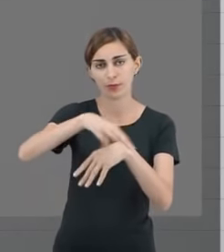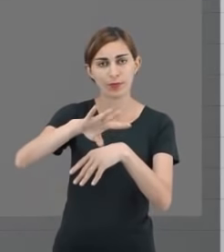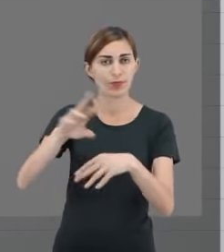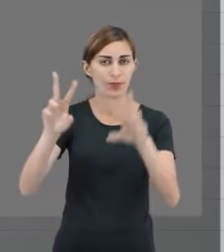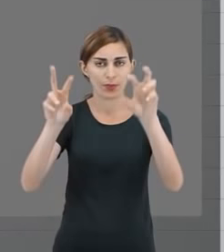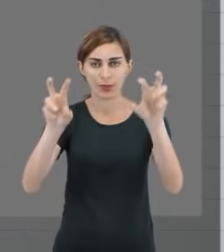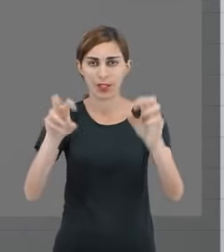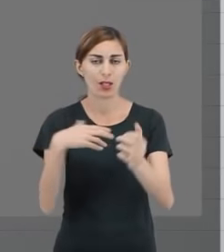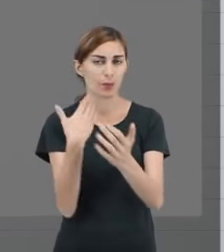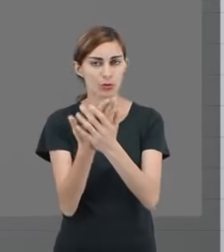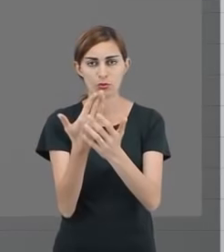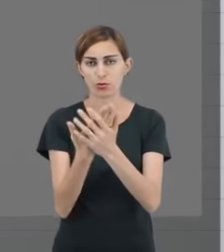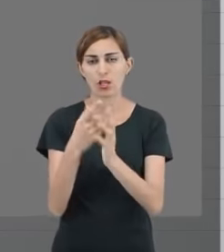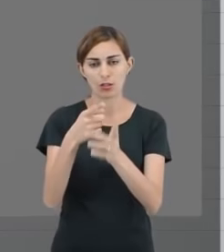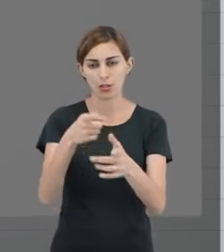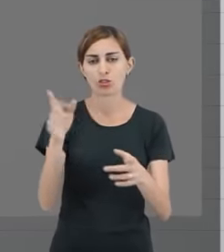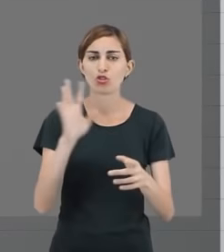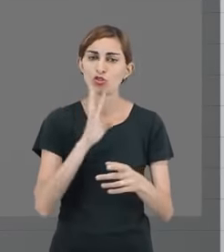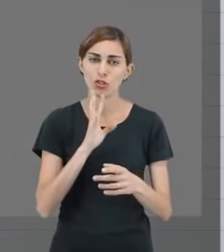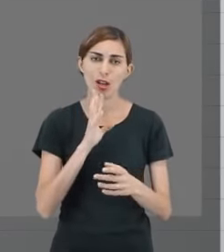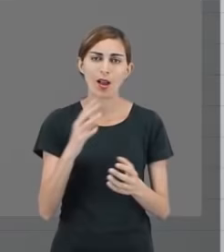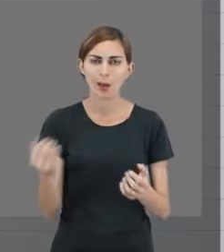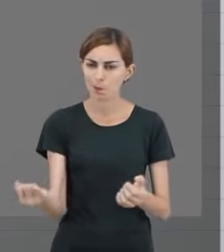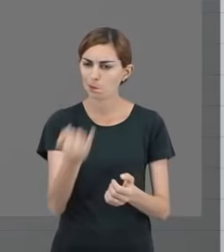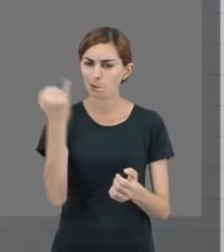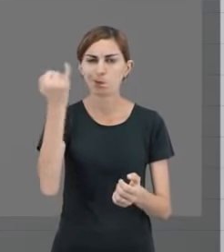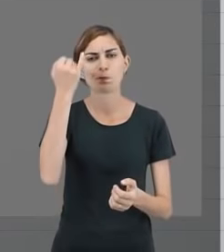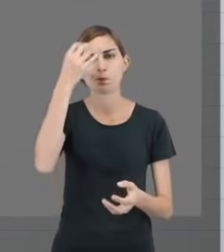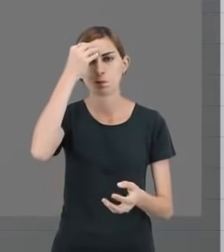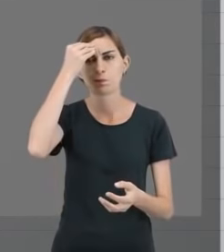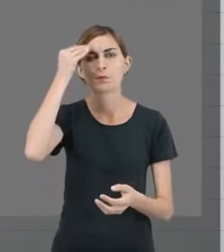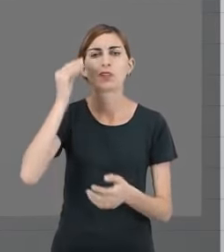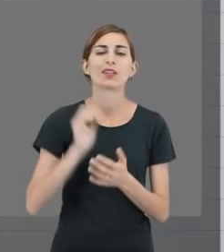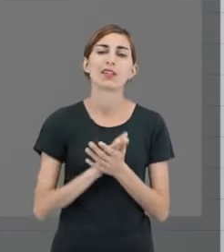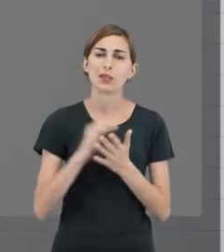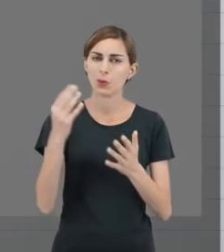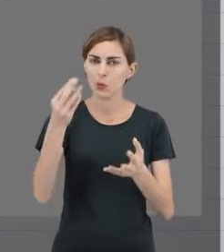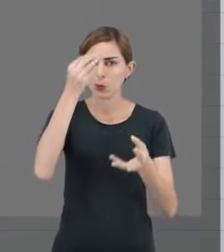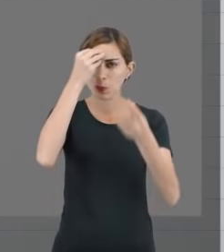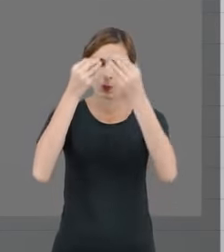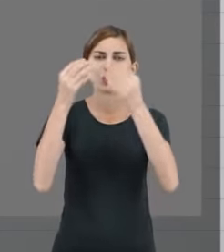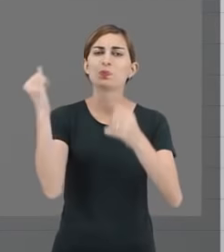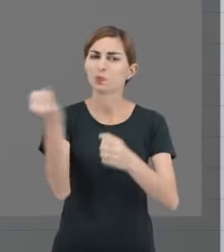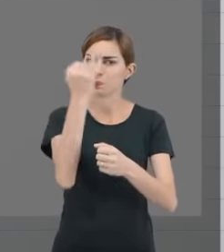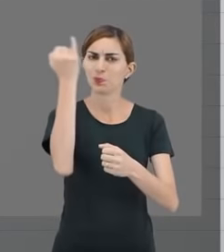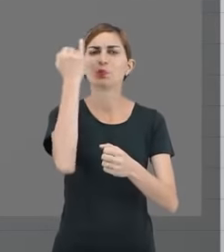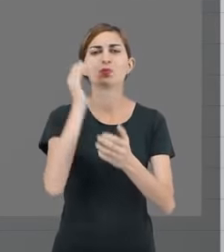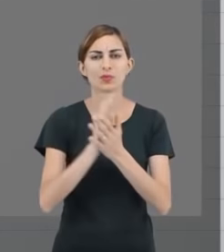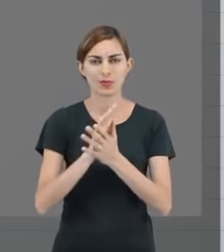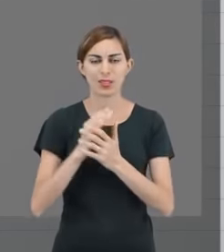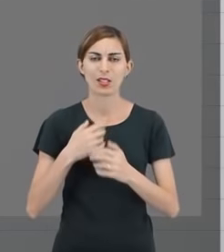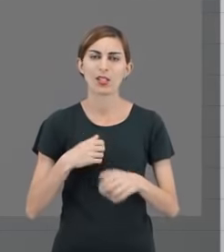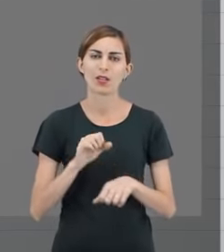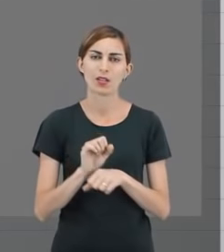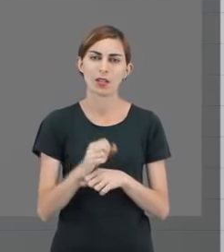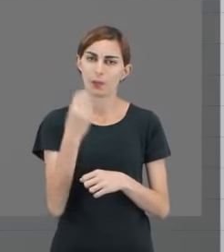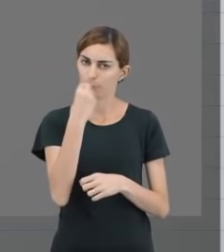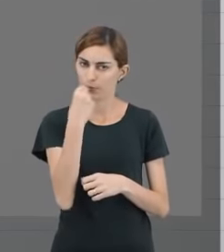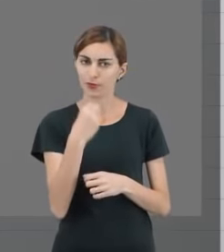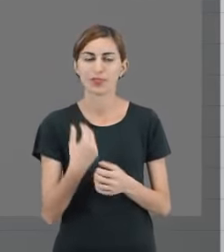temática estudada que eles já passaram. Então, é muito enriquecedor. Espero que você aproveite bastante esse formato que a gente está oferecendo.